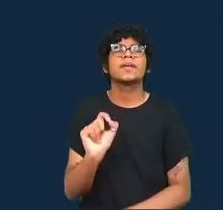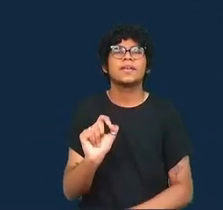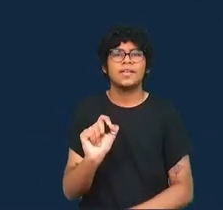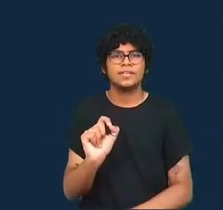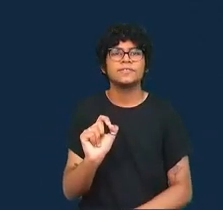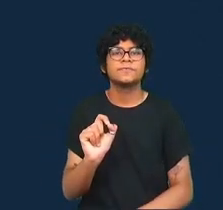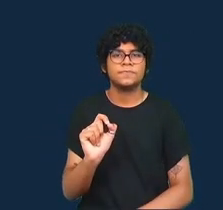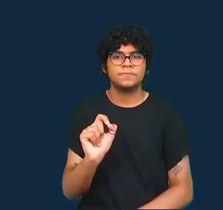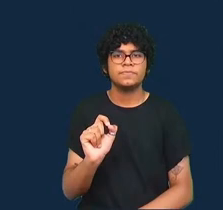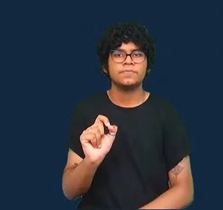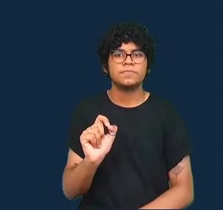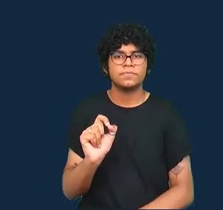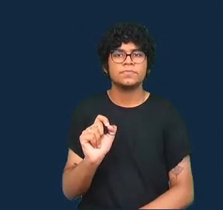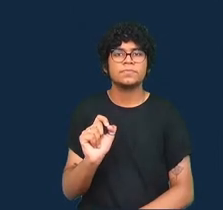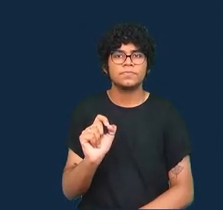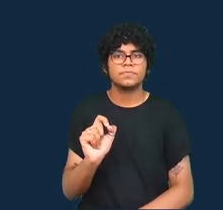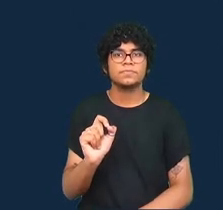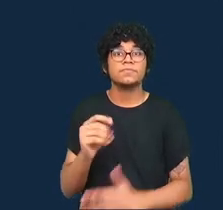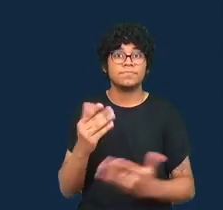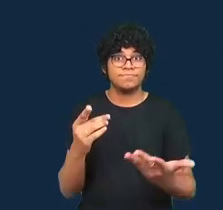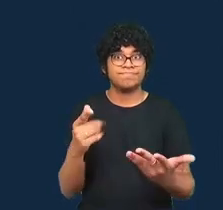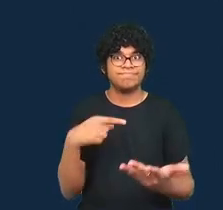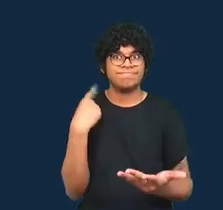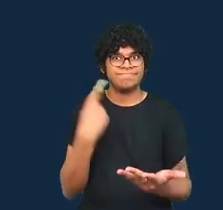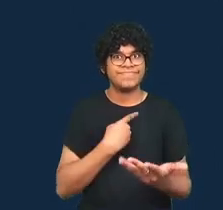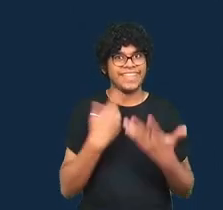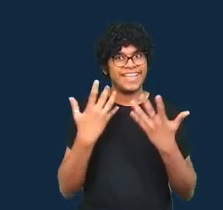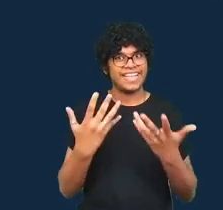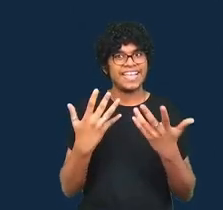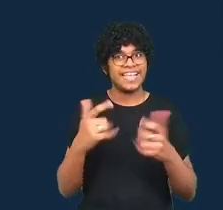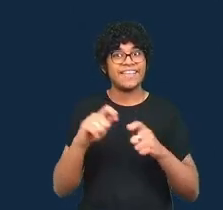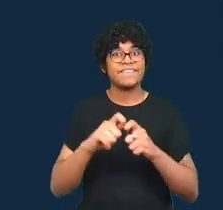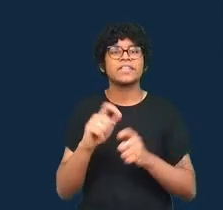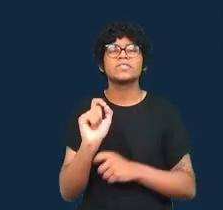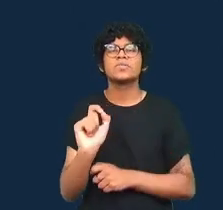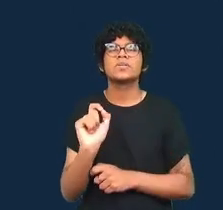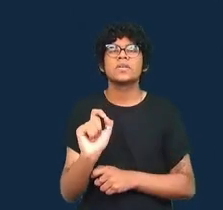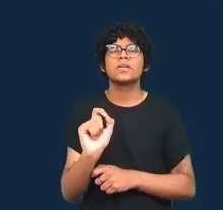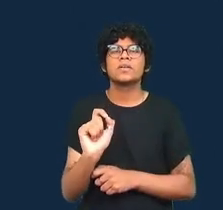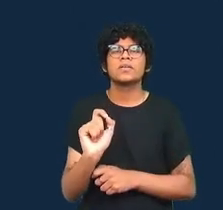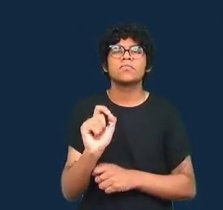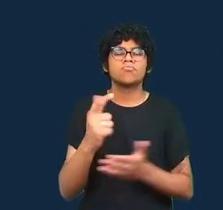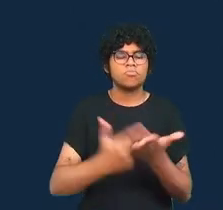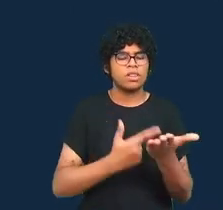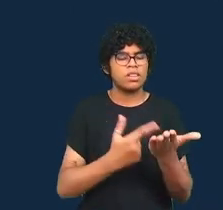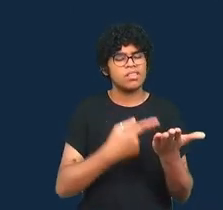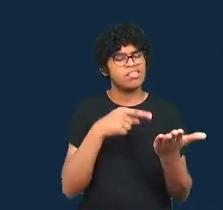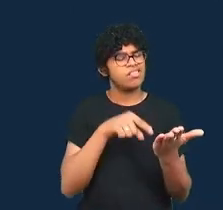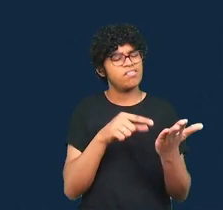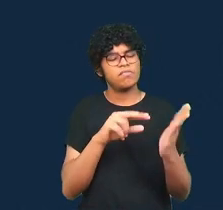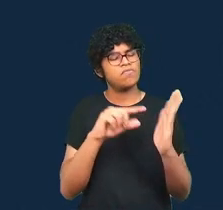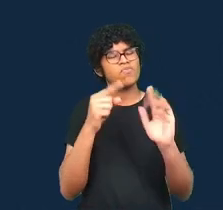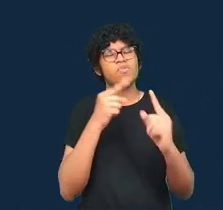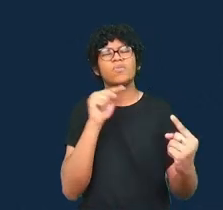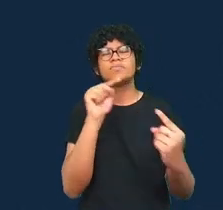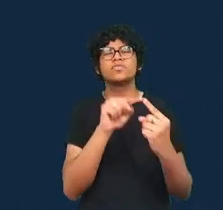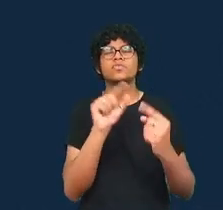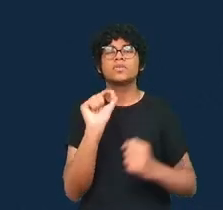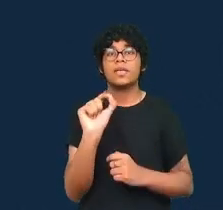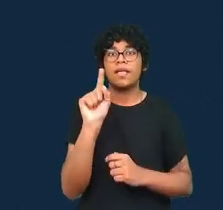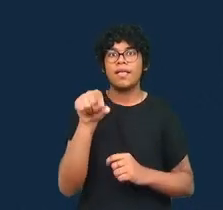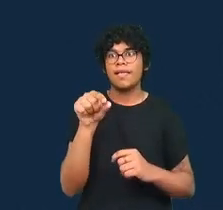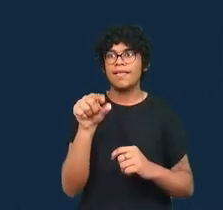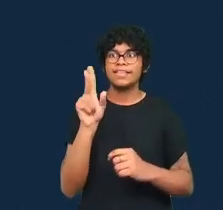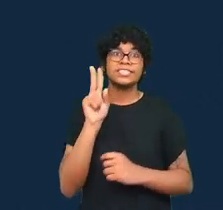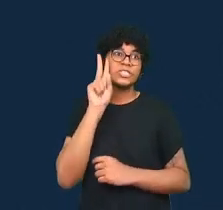Bom, o que nós queríamos fazer com esse livro era justamente enriquecer as histórias que contamos